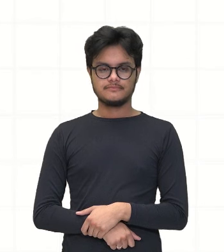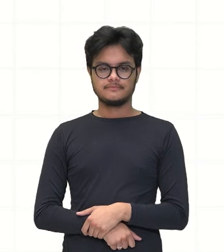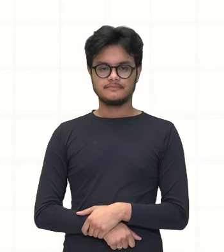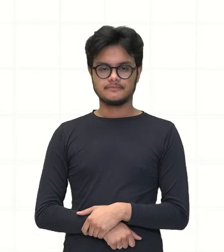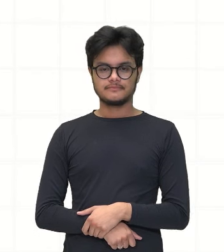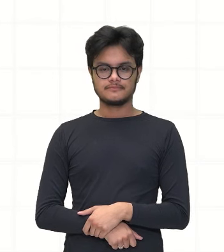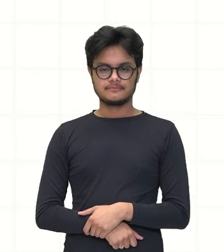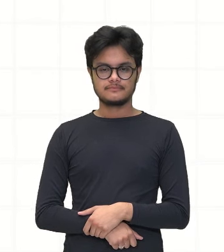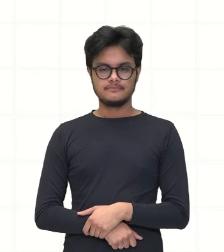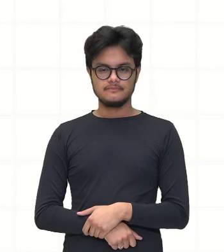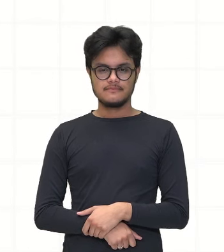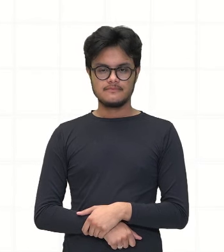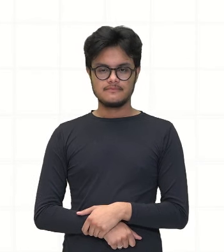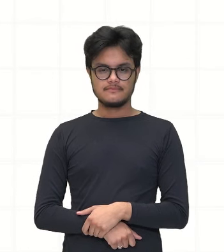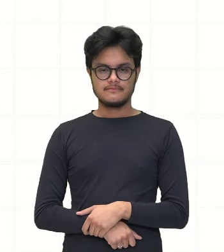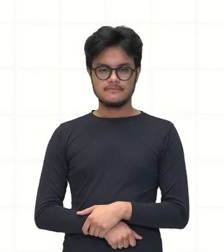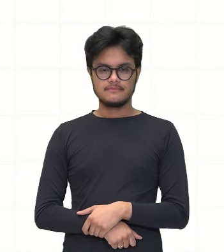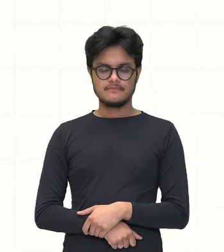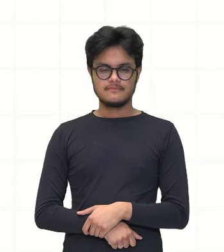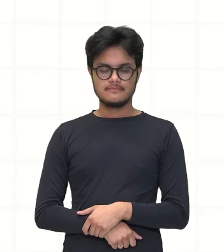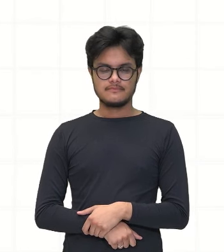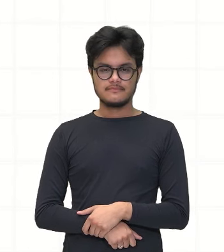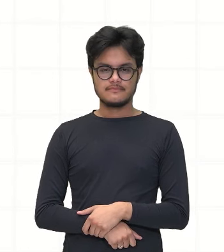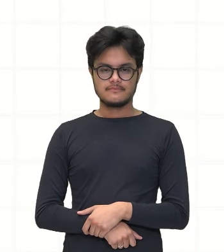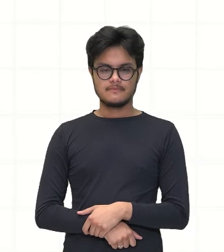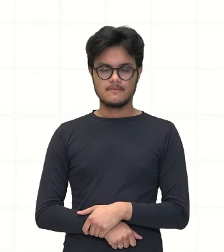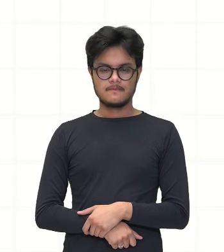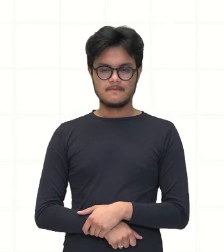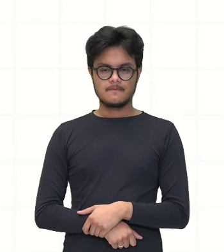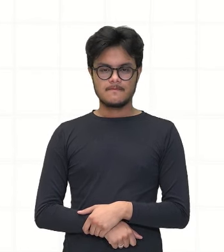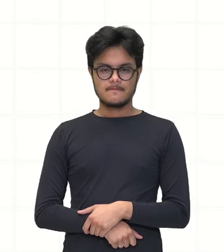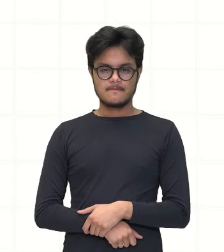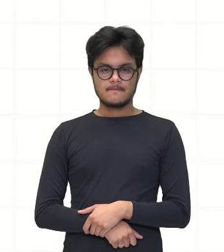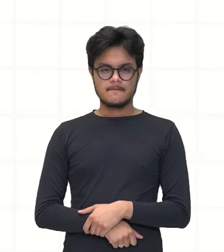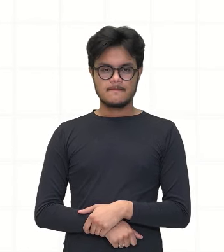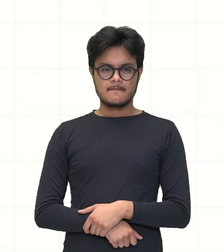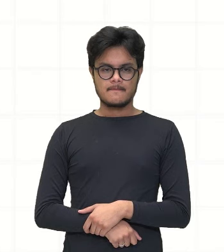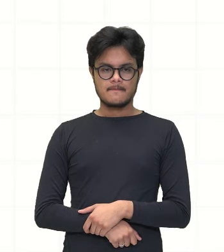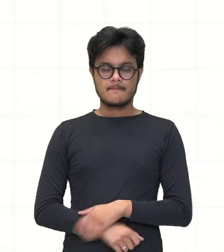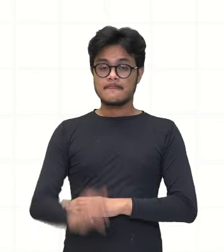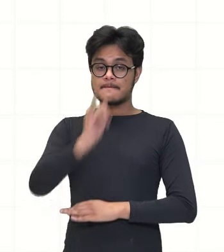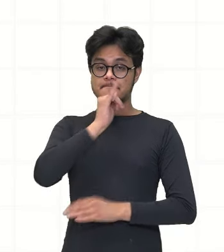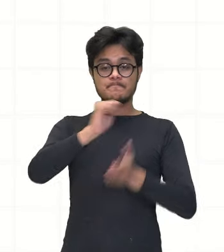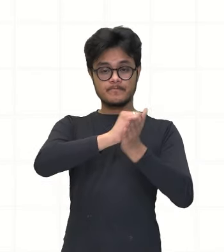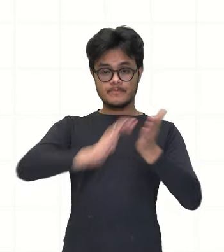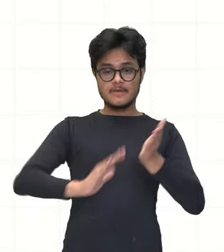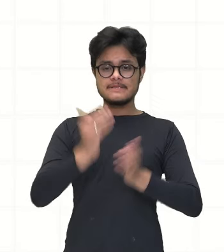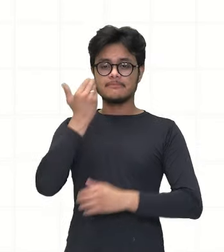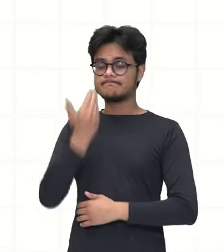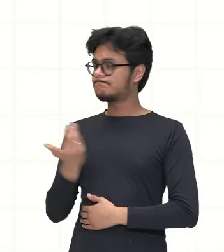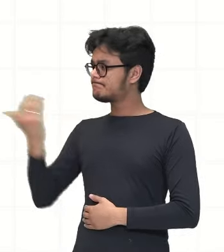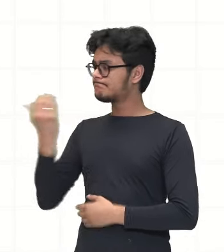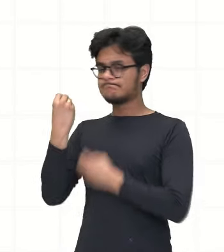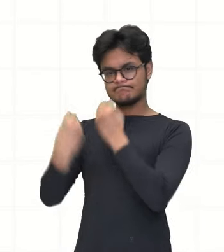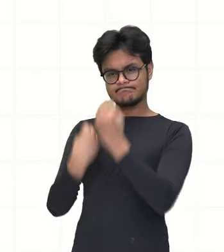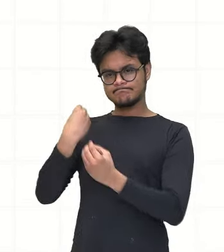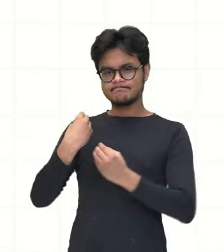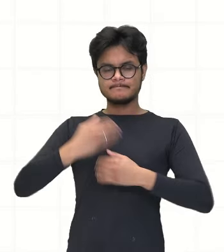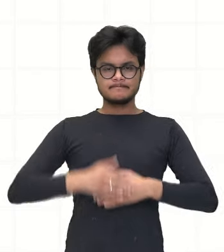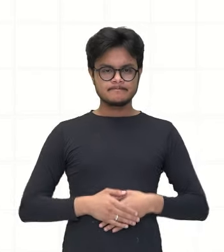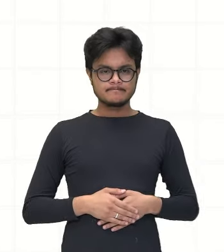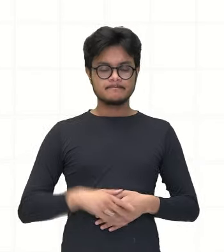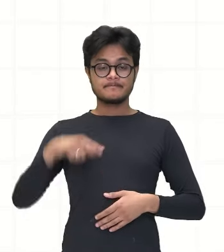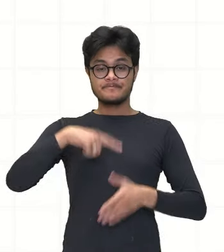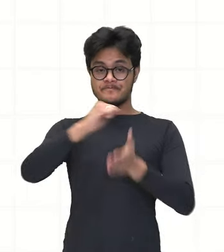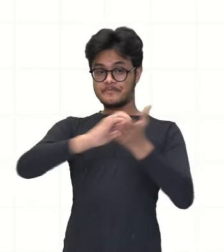diretamente proporcional à outra grandeza. Então, vamos verificar isso através de um exemplo. O exemplo